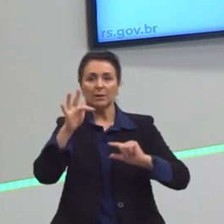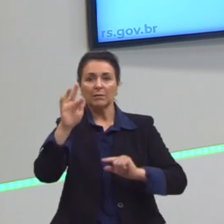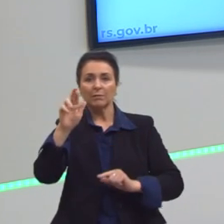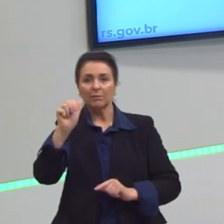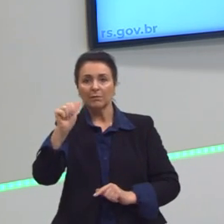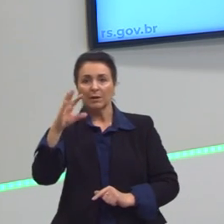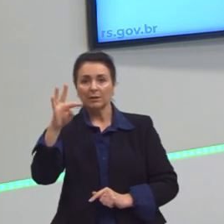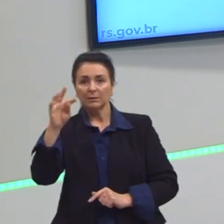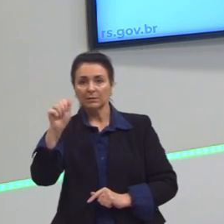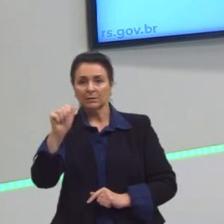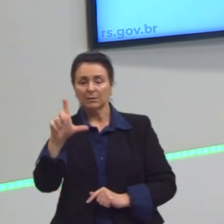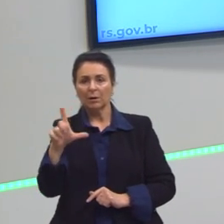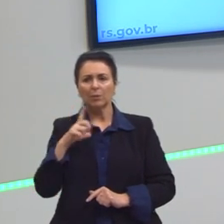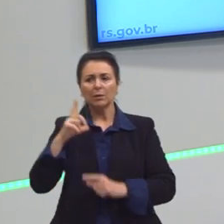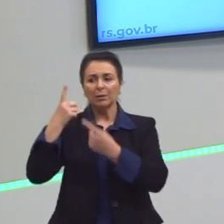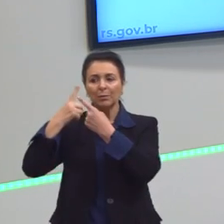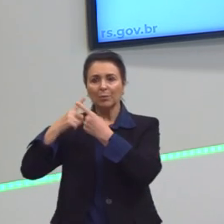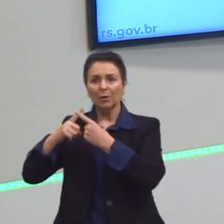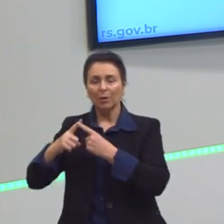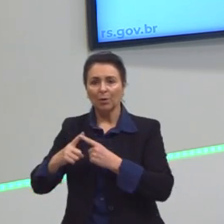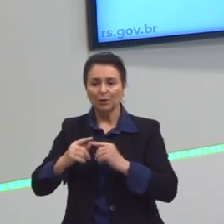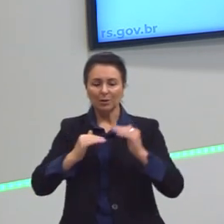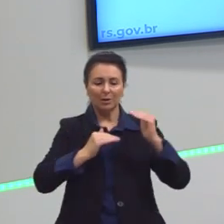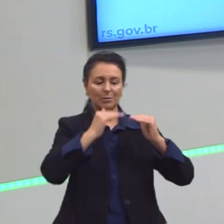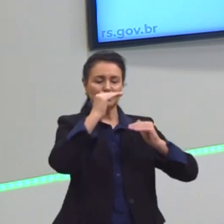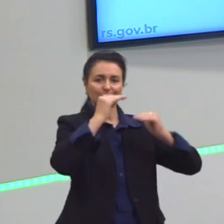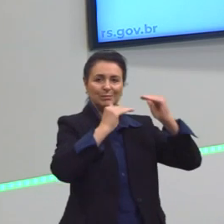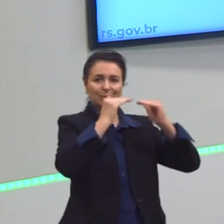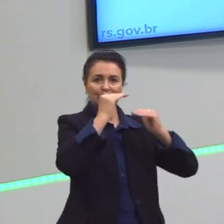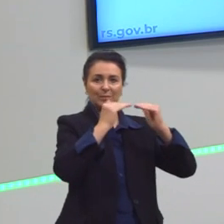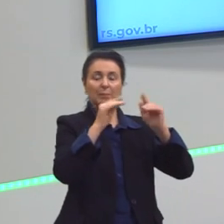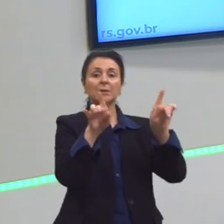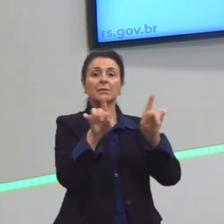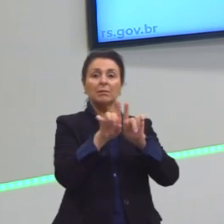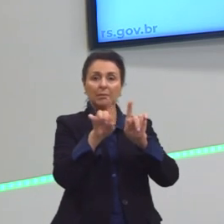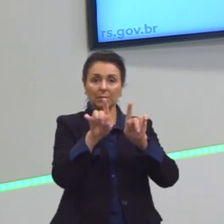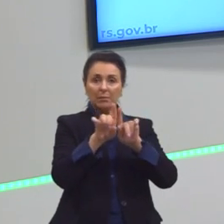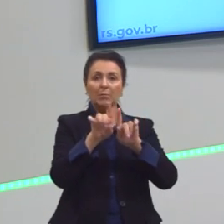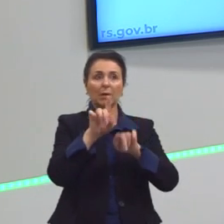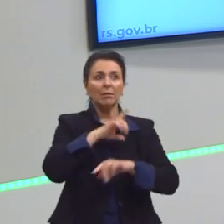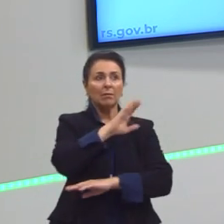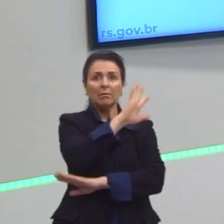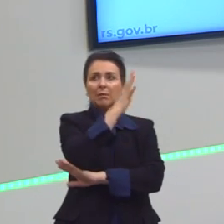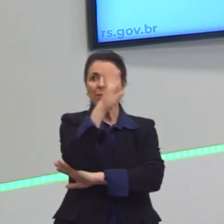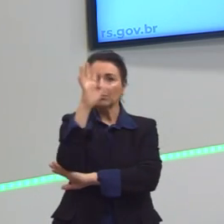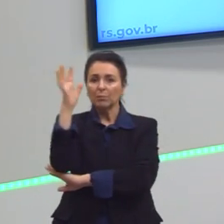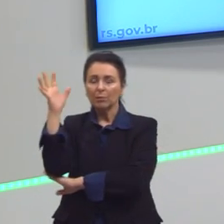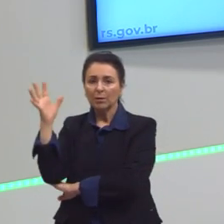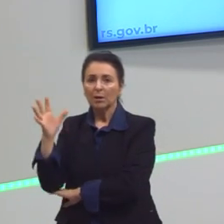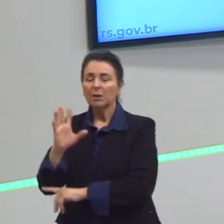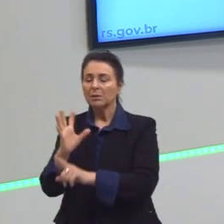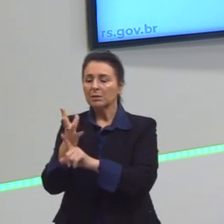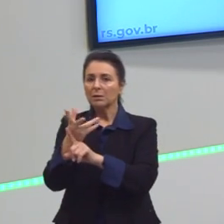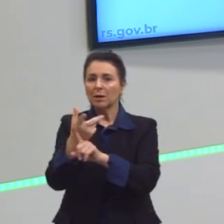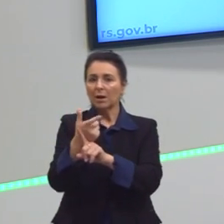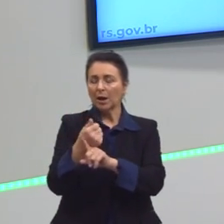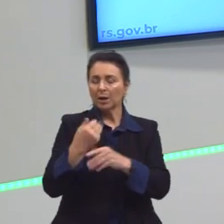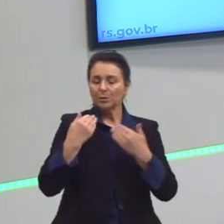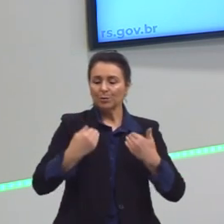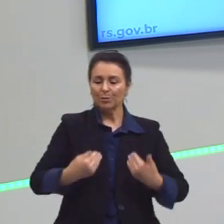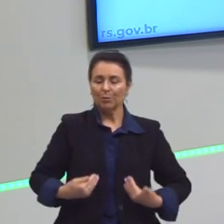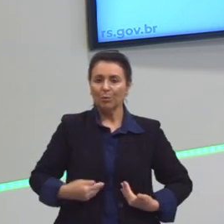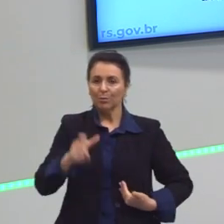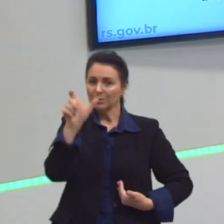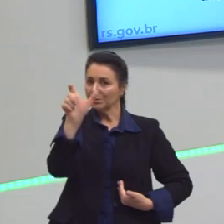segue essa mesma lógica, escala, proporção, só que também presente na natureza, presente na arte, no nosso corpo